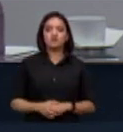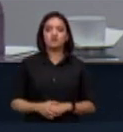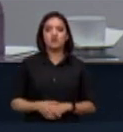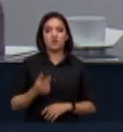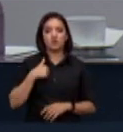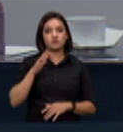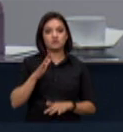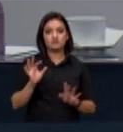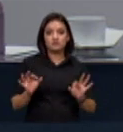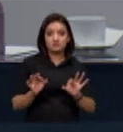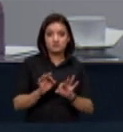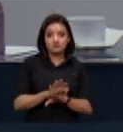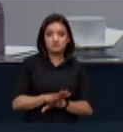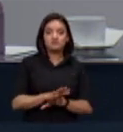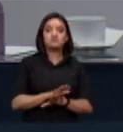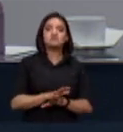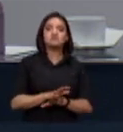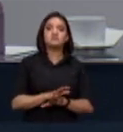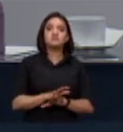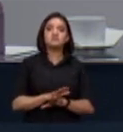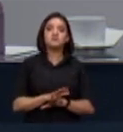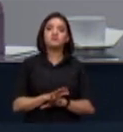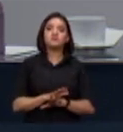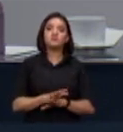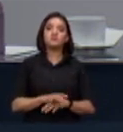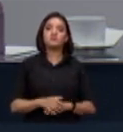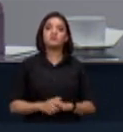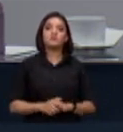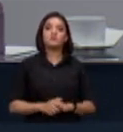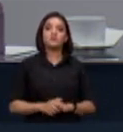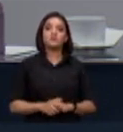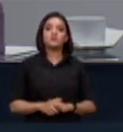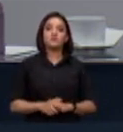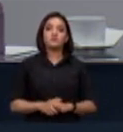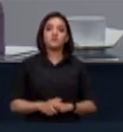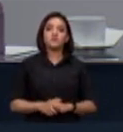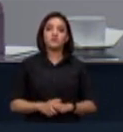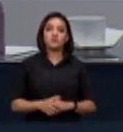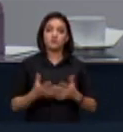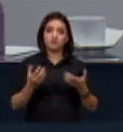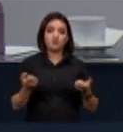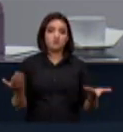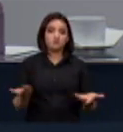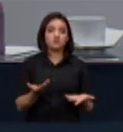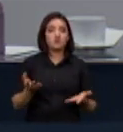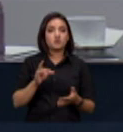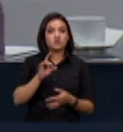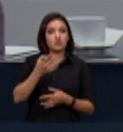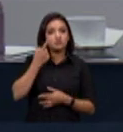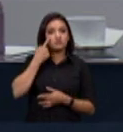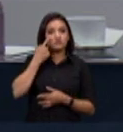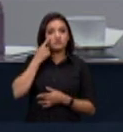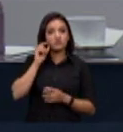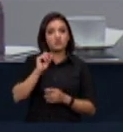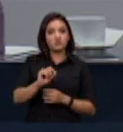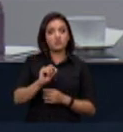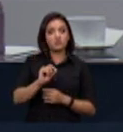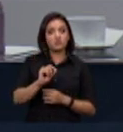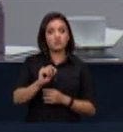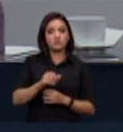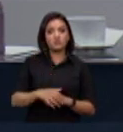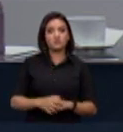para o encerramento dessa audiência nós vamos escutar brevemente o